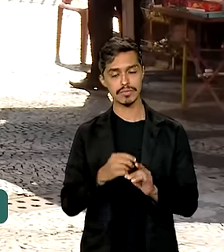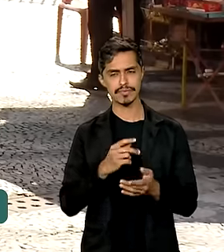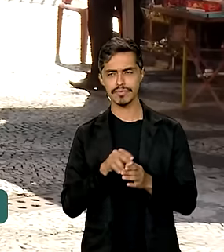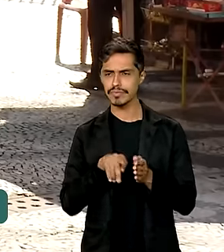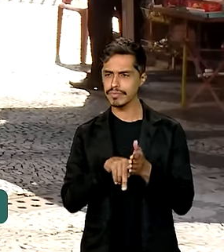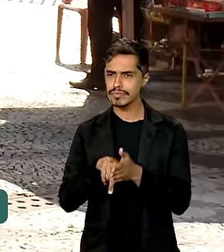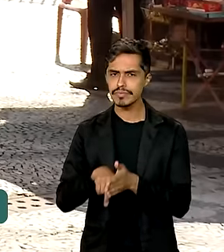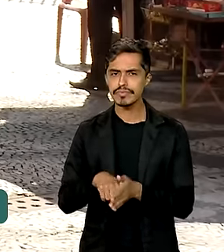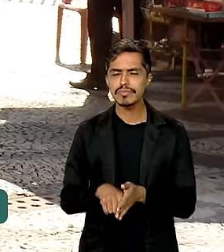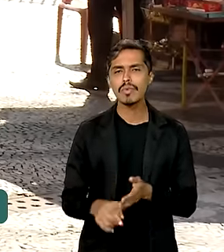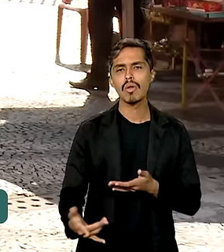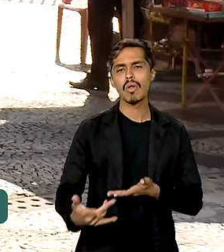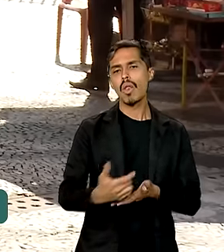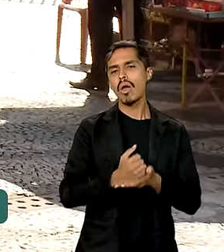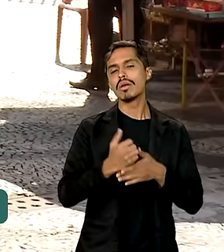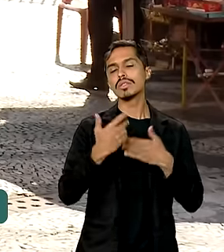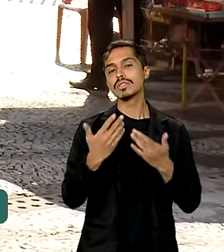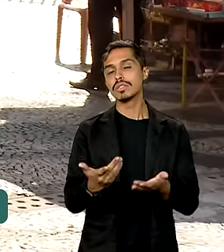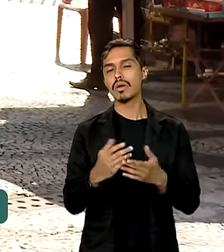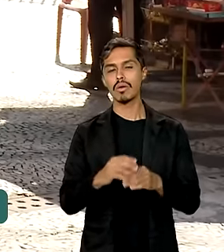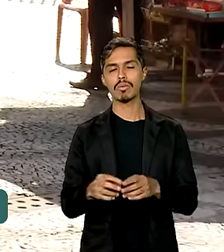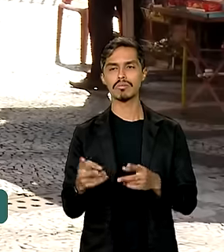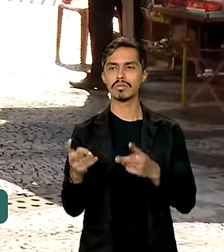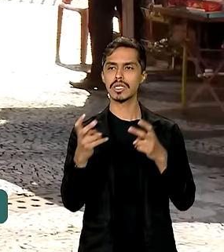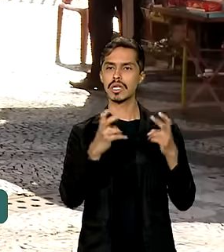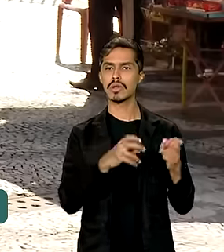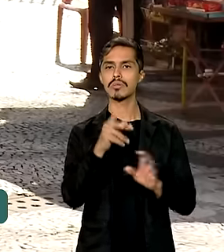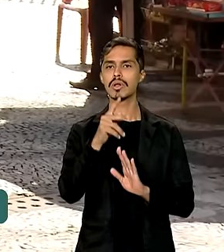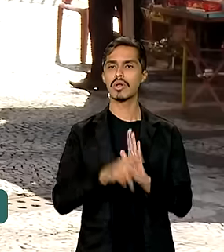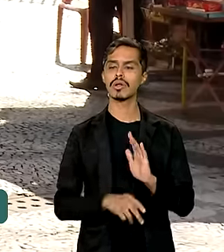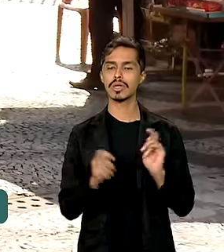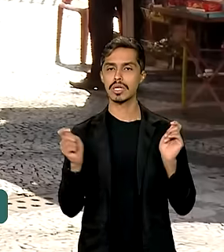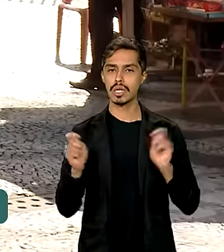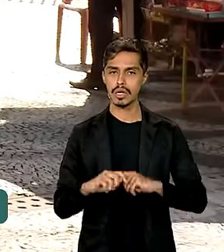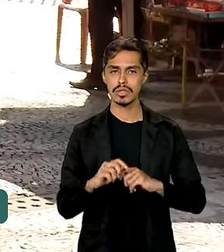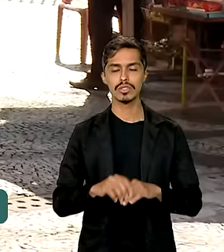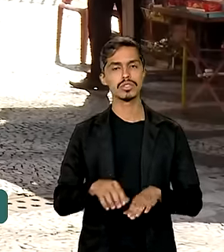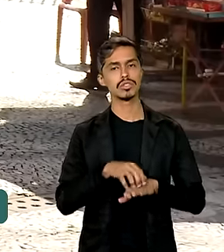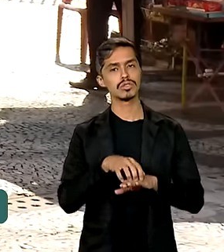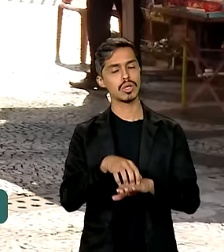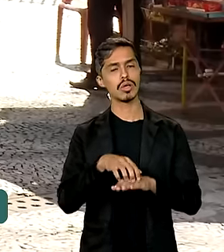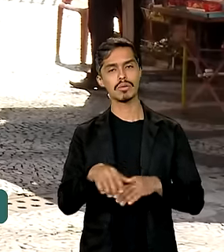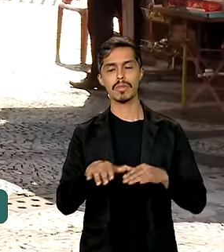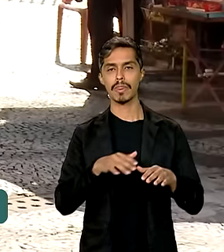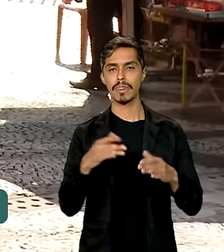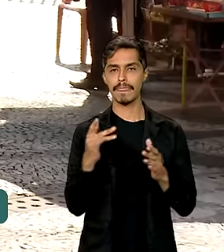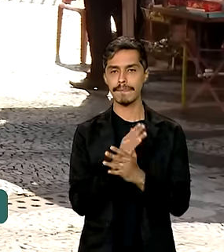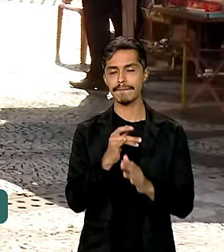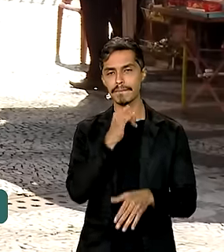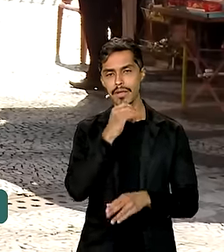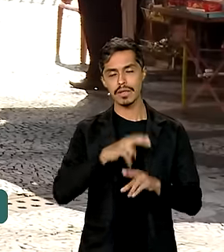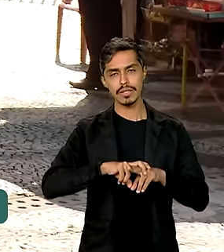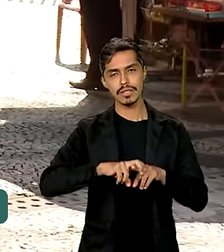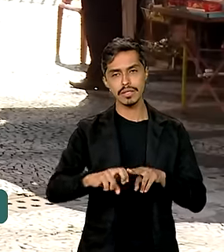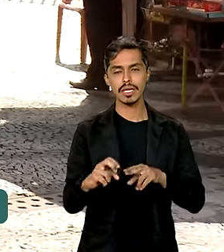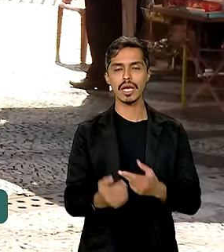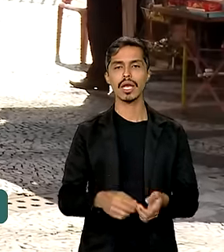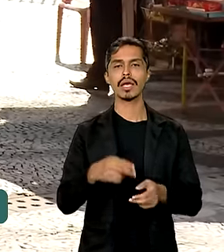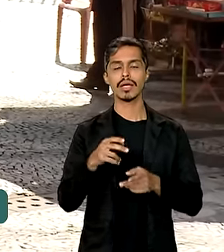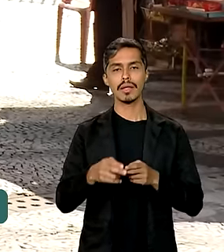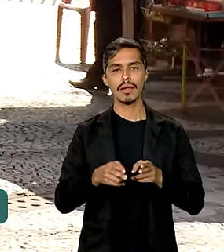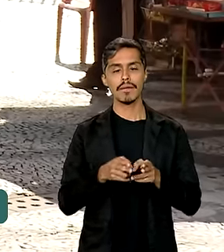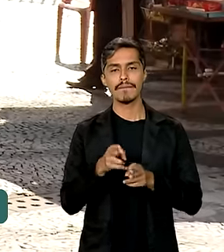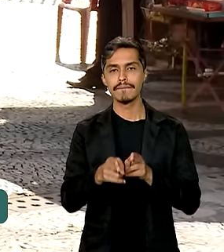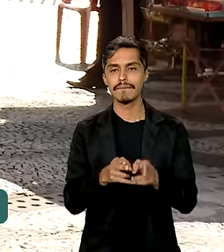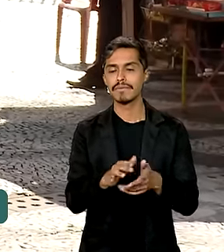vai ser possível viabilizar e mapear projetos de mobilidade urbana, como, por exemplo, trens, metrôs, BRTs